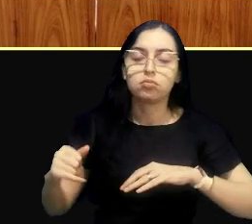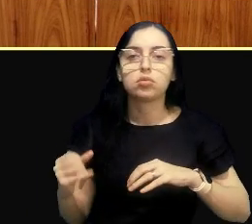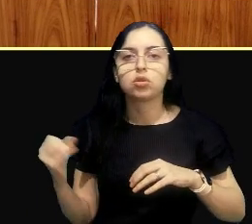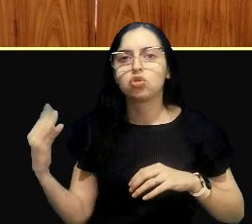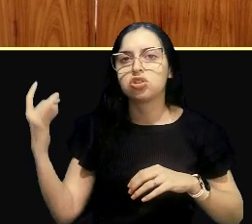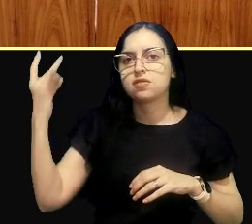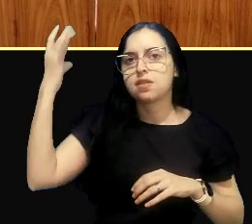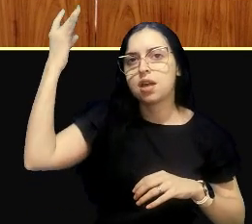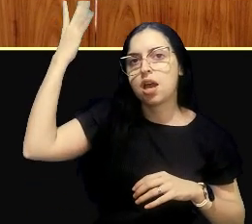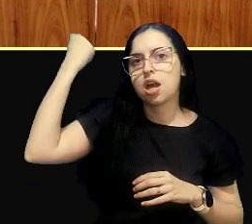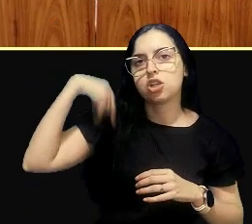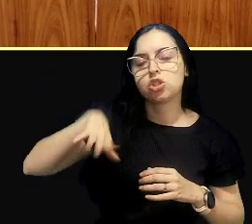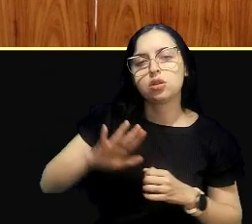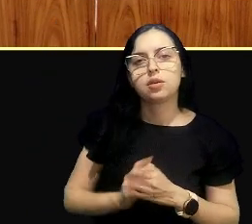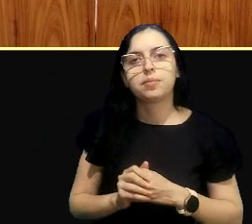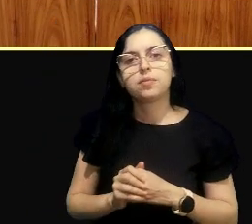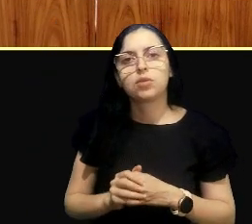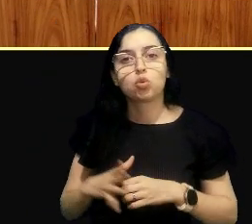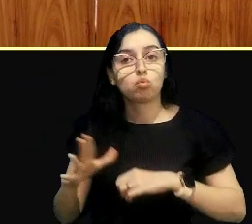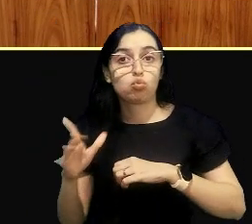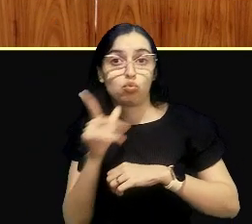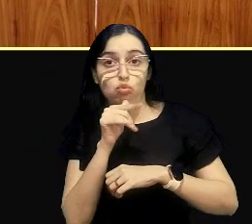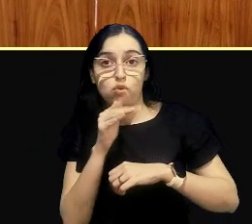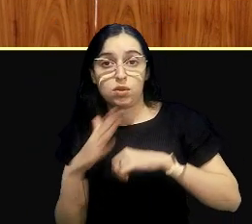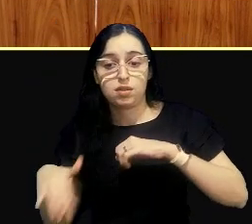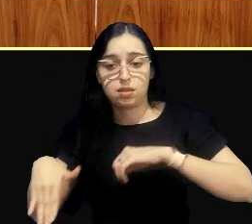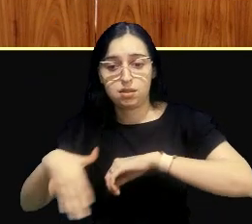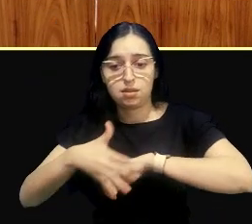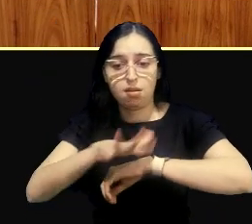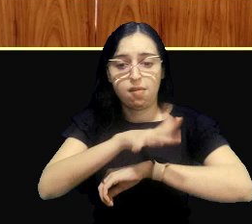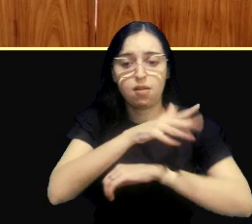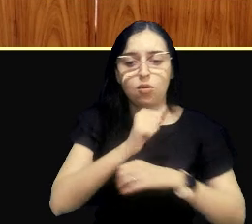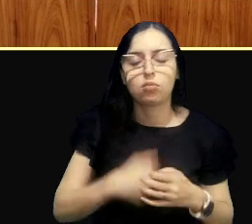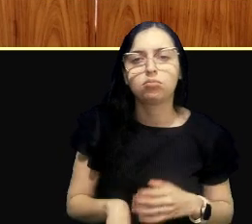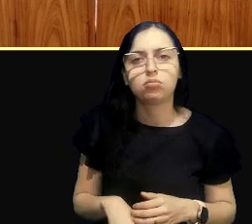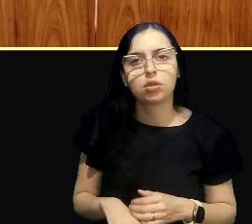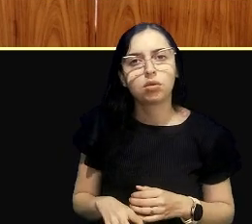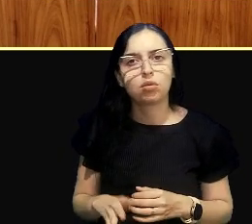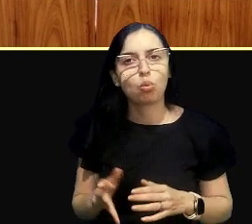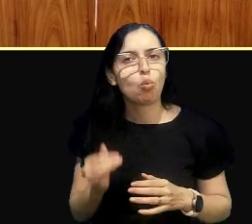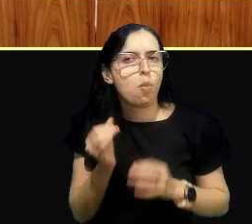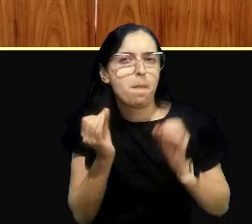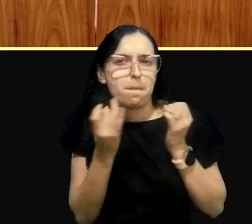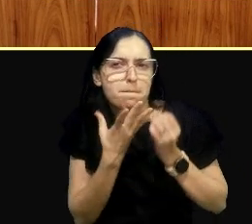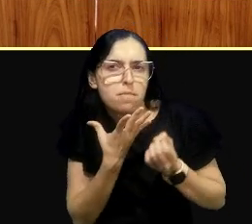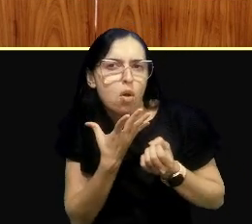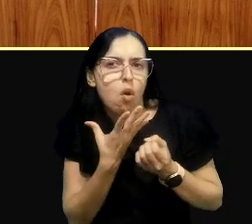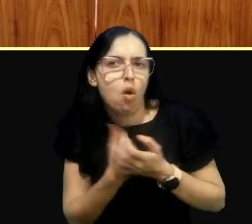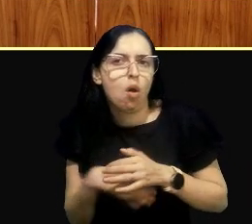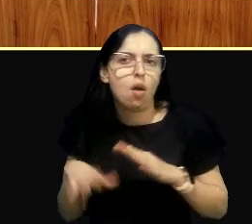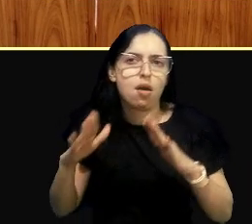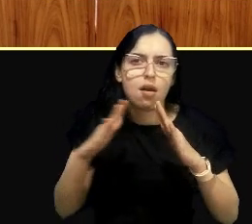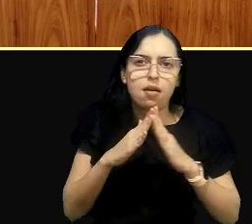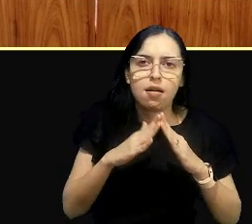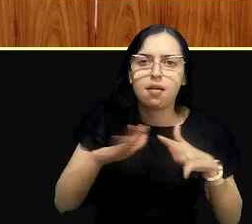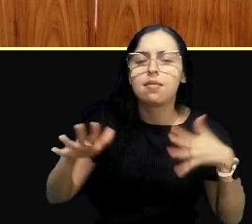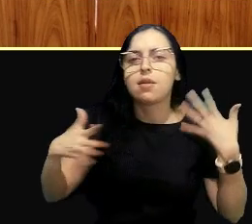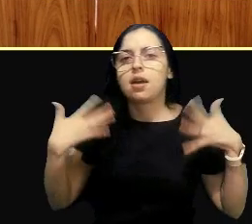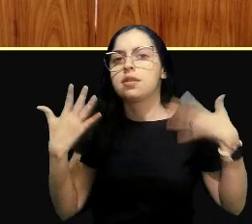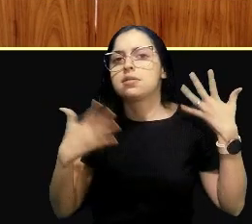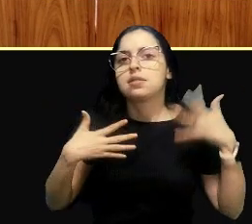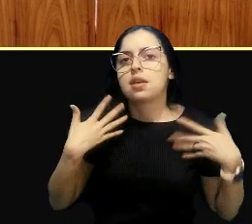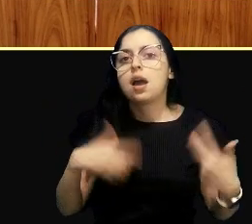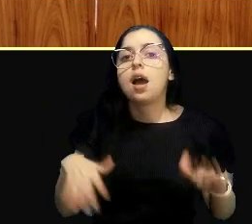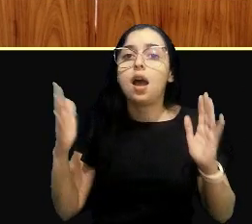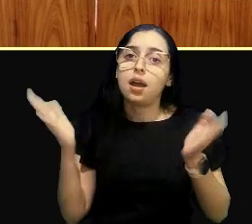o exterior, os rios são ali, aquele local, é um local nobre, ou de se morar, ou de se passear, ou de, e